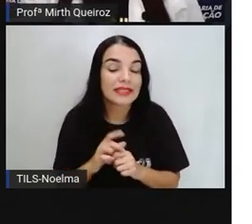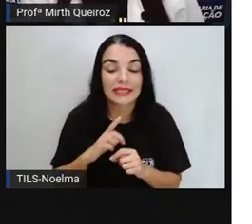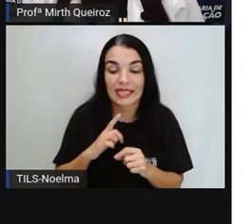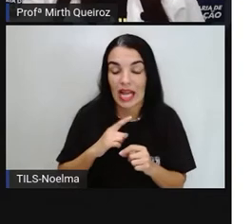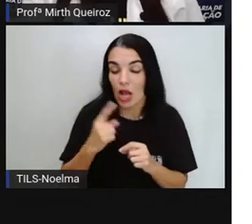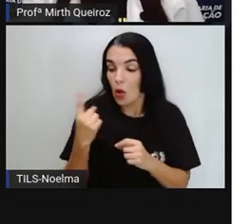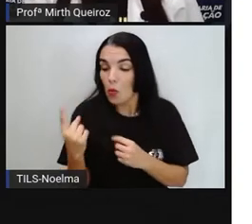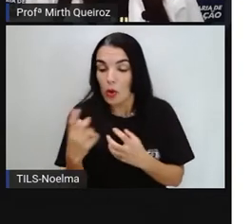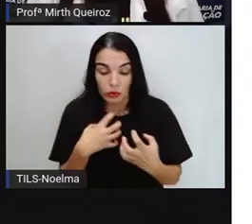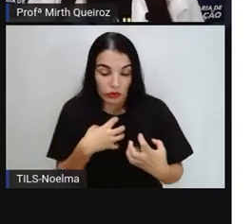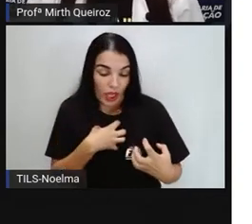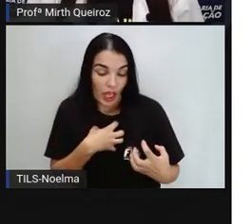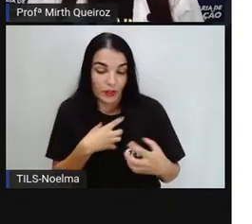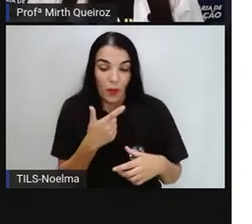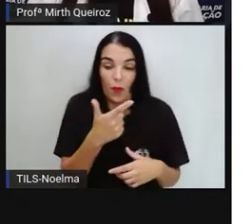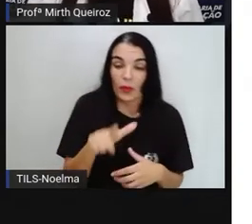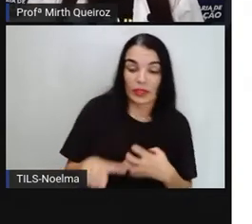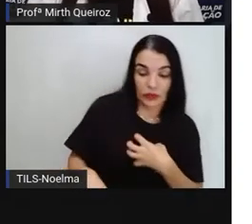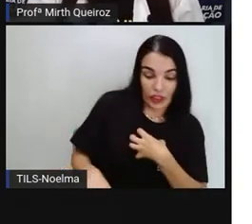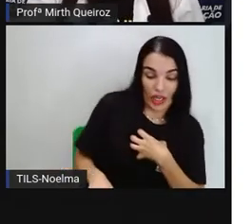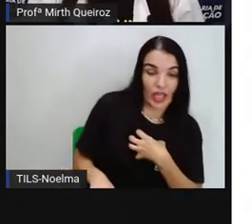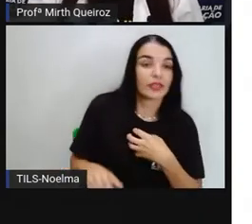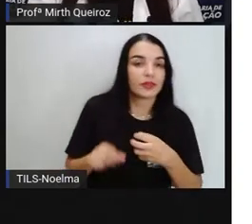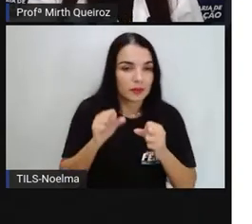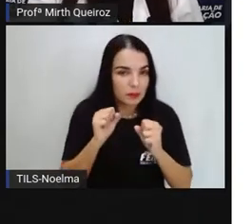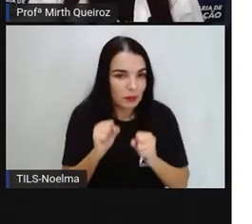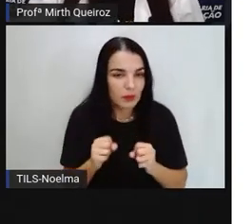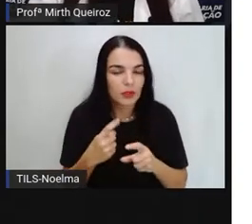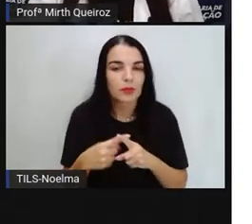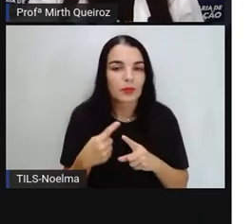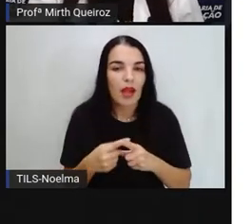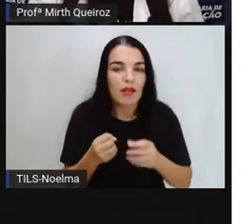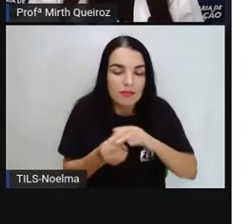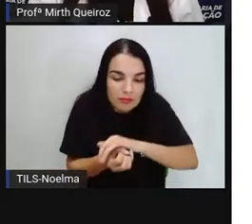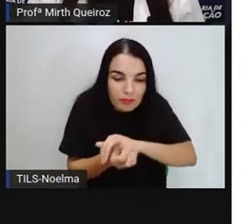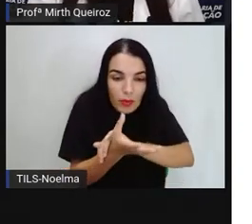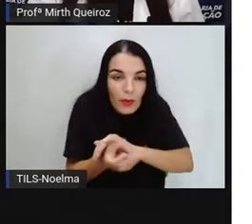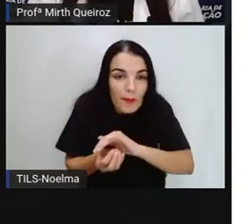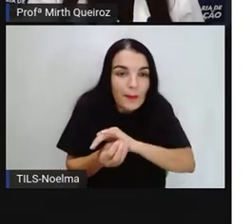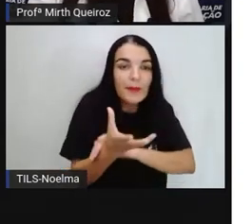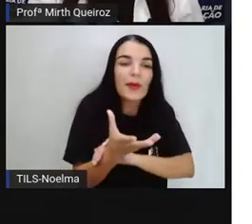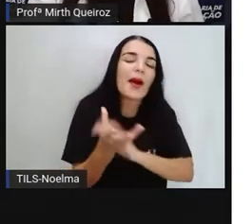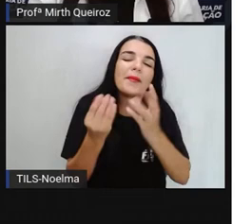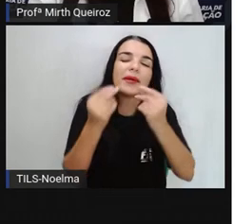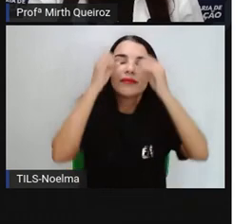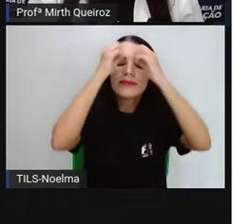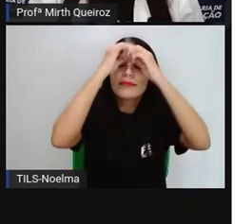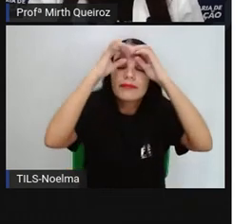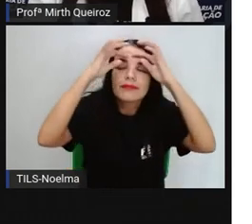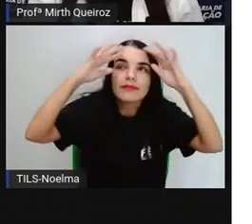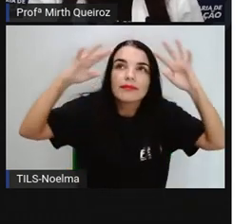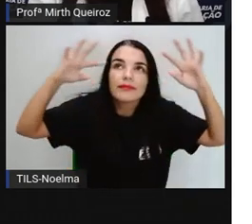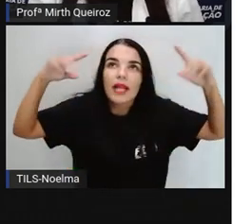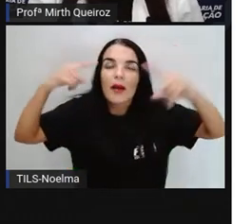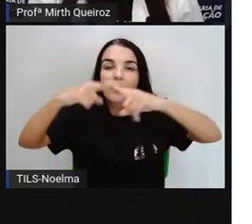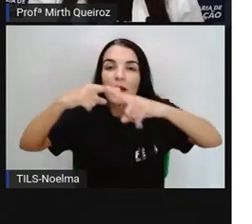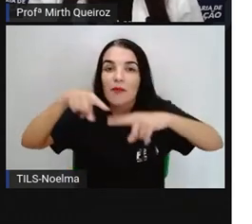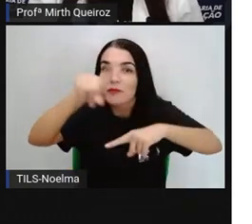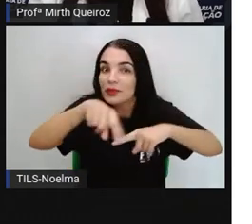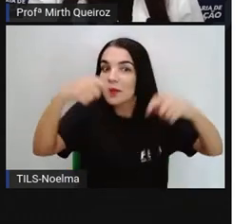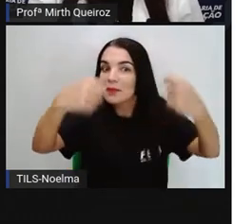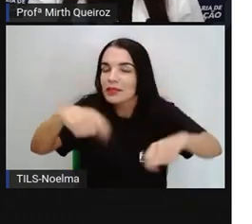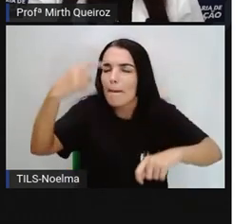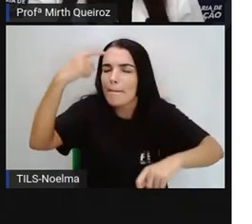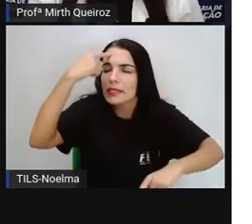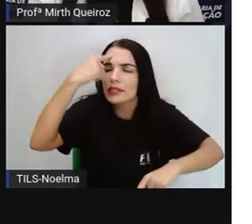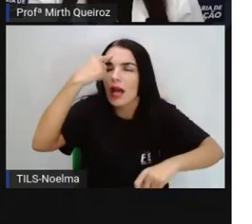Colocando de outra forma e assim por diante. Estimula muito a criatividade. E vocês vão ter que pensar sobre a figura